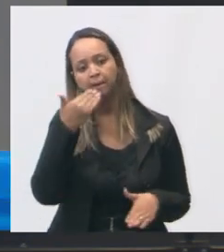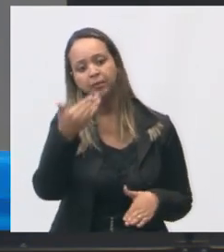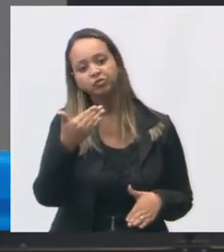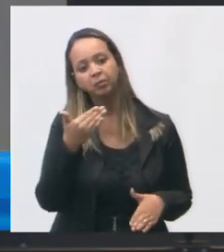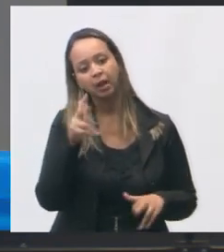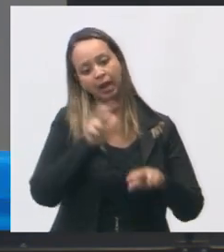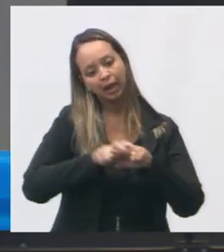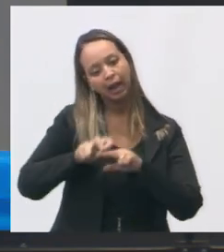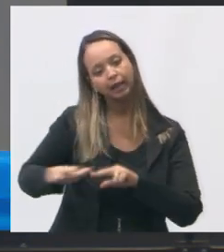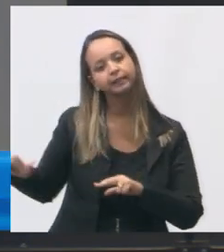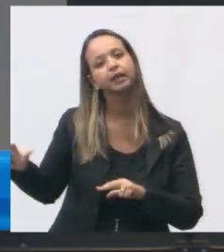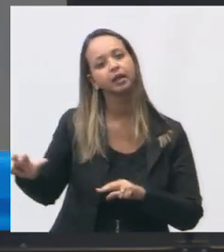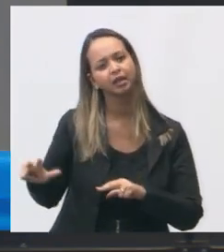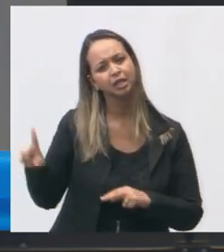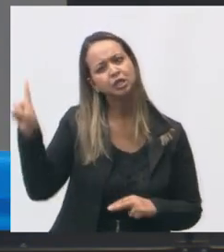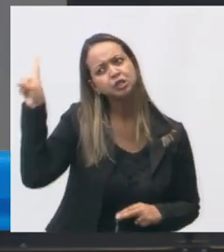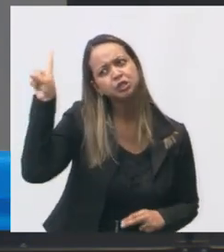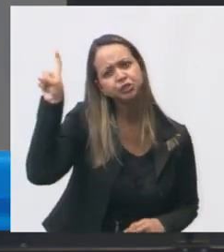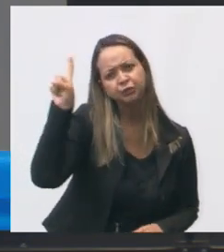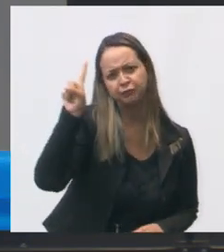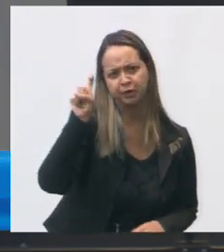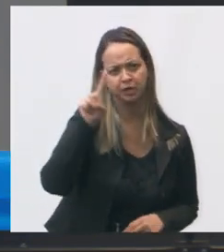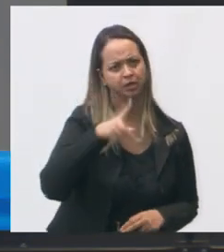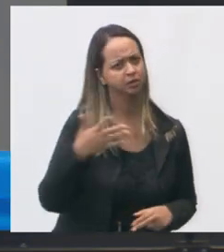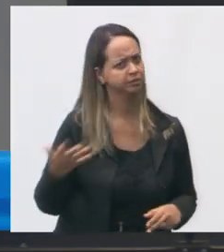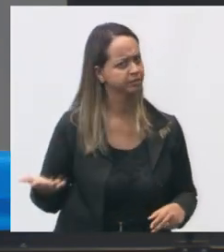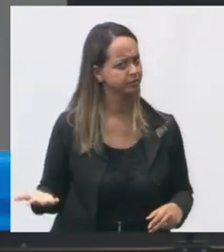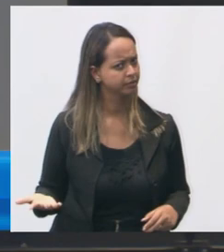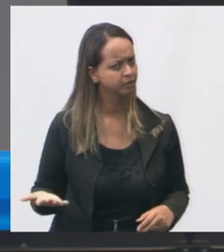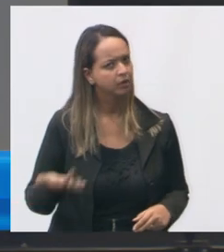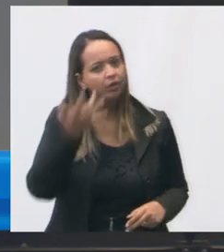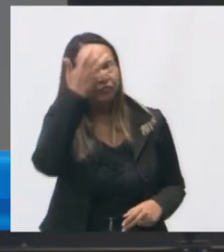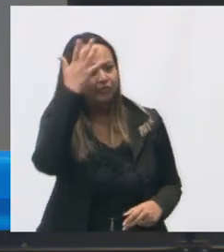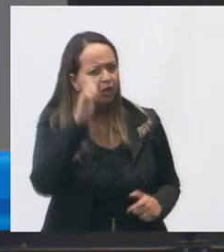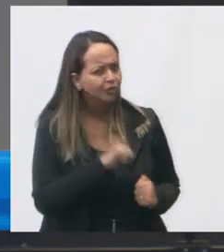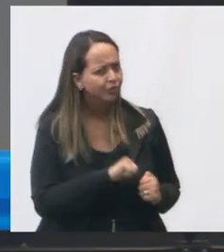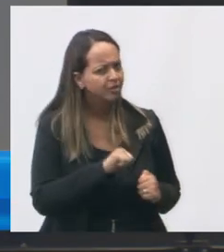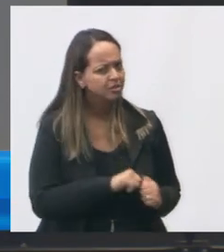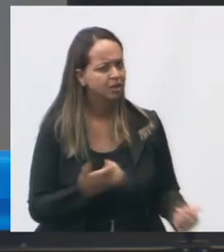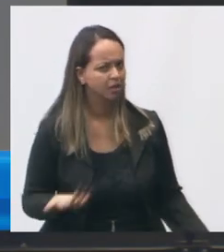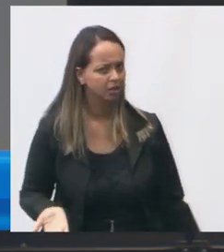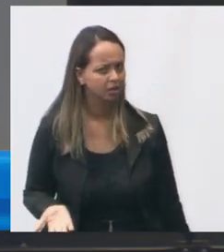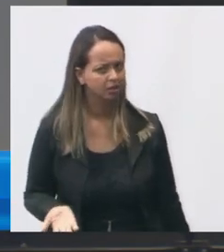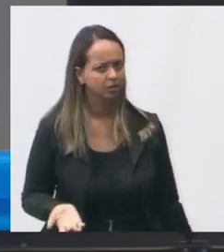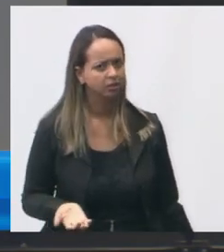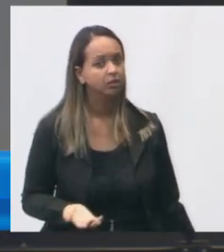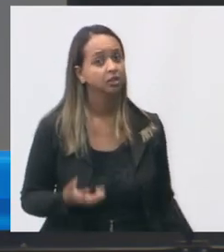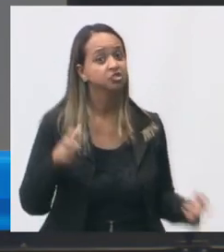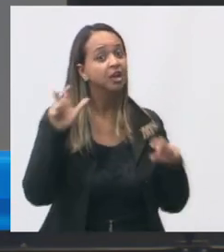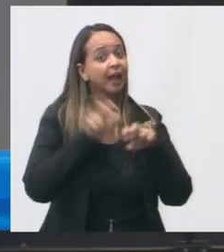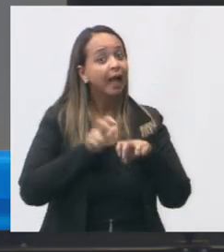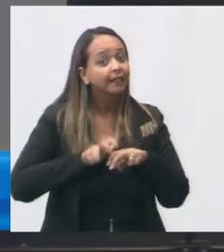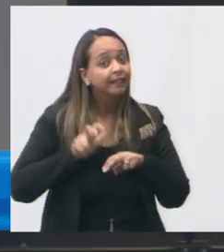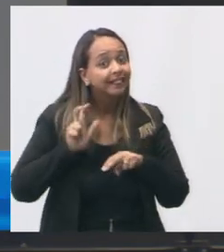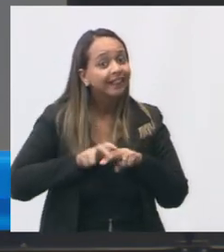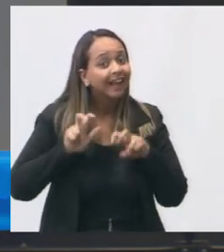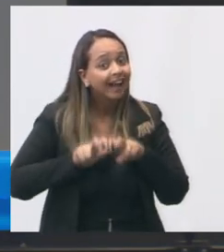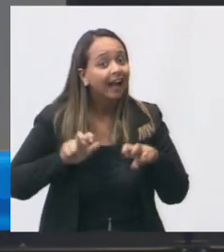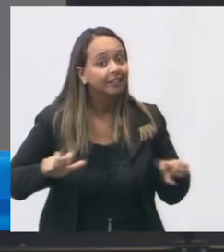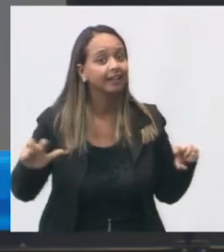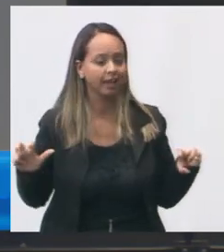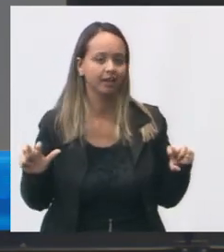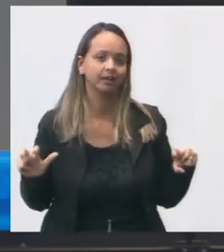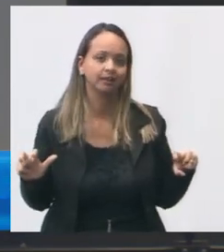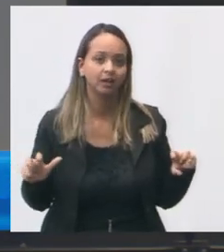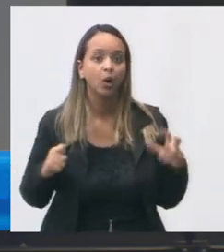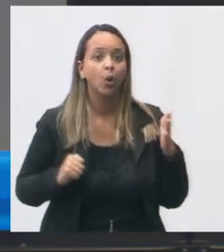que é uma licitação dificílima é uma licitação fácil de fazer licitação de cadeira se licitar